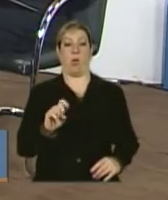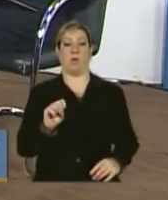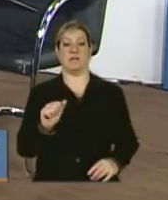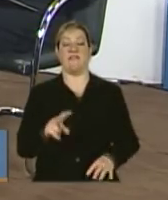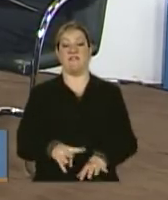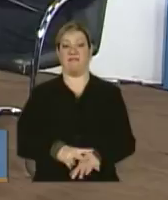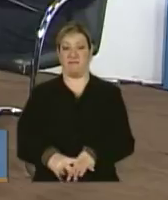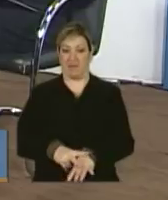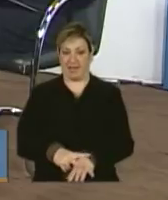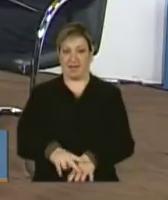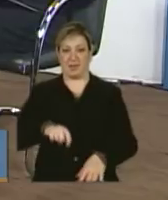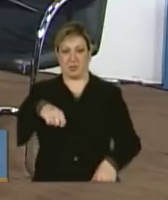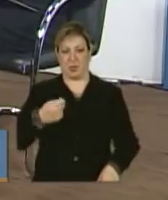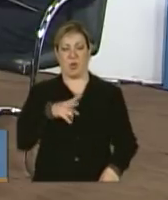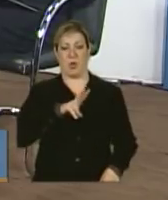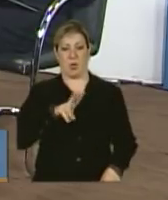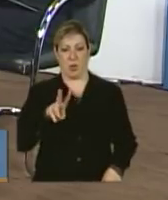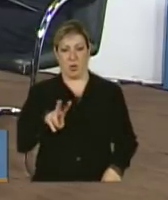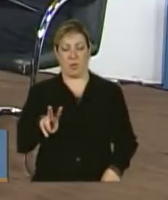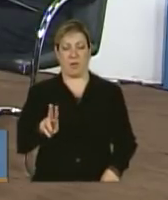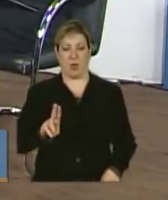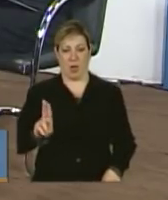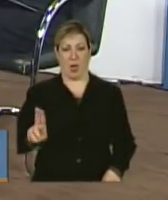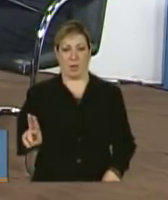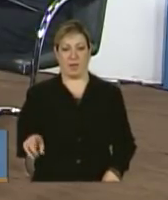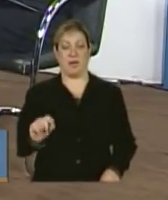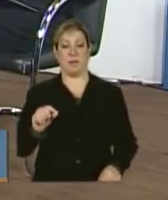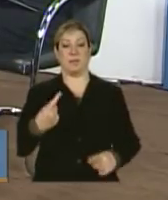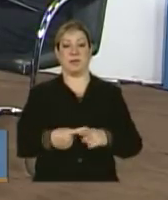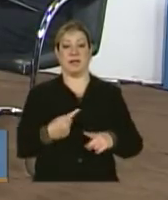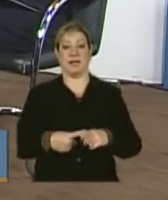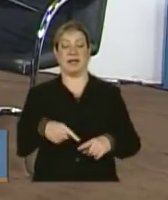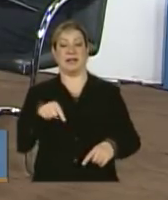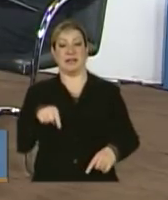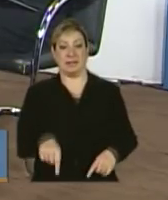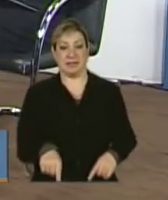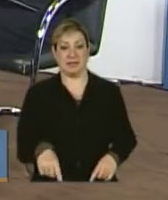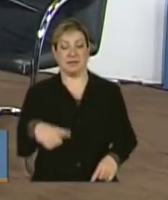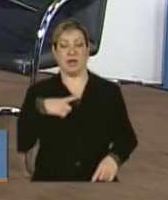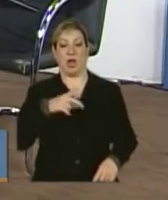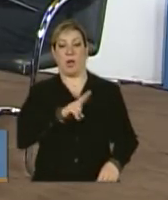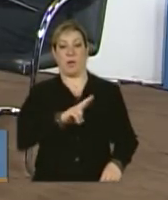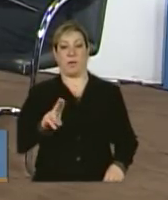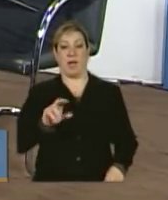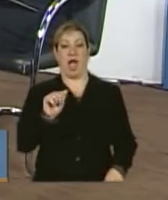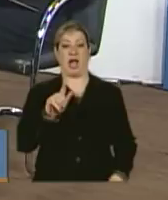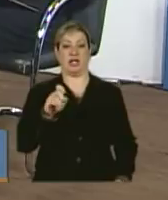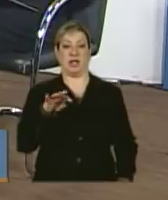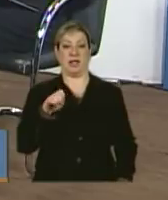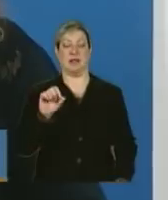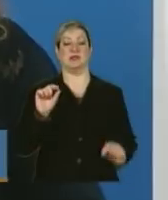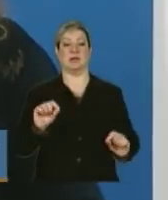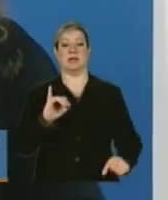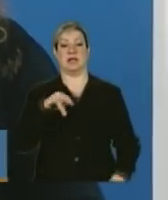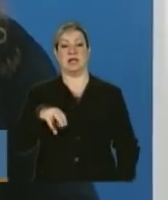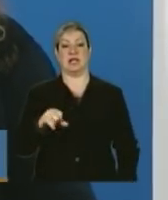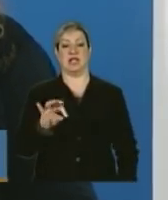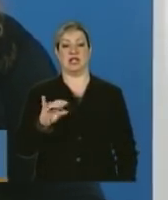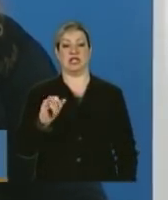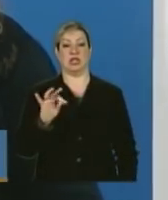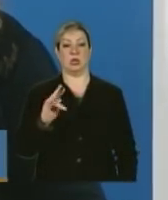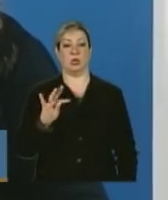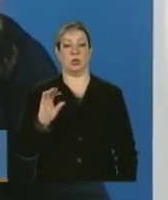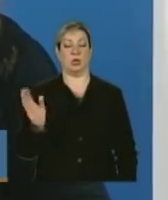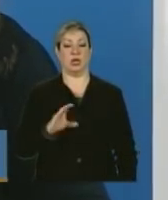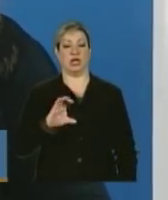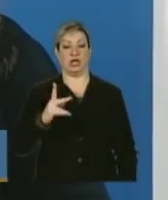programa Bolsa Verde tem, enfim, nas unidades de conservação, os agentes do Instituto Chico Mendes de Biodiversidade, que vão identificar